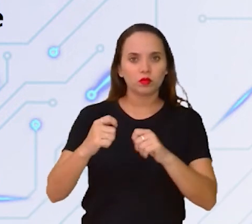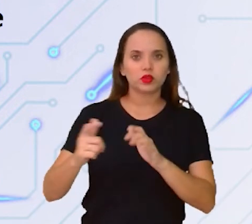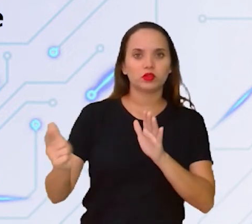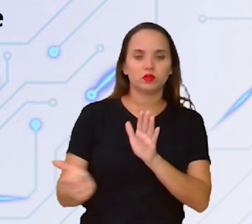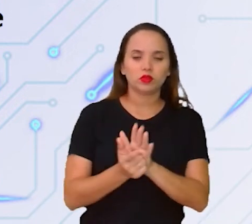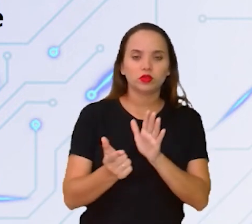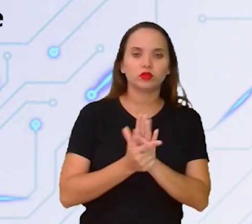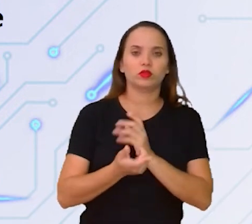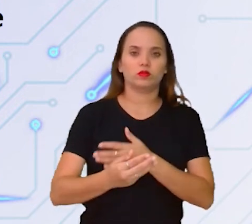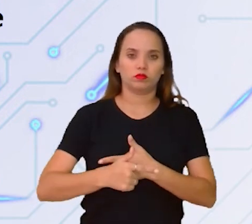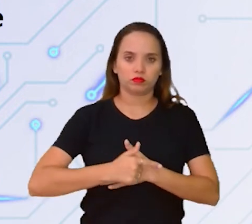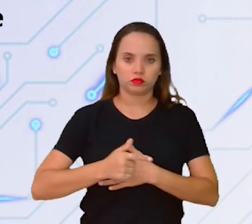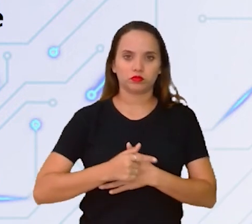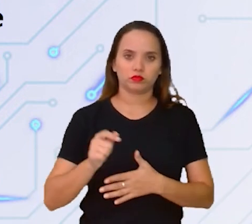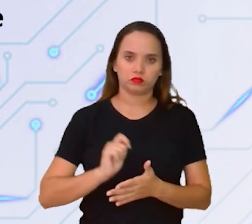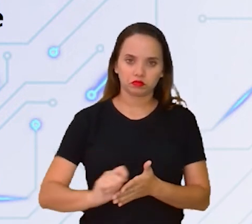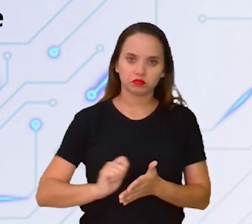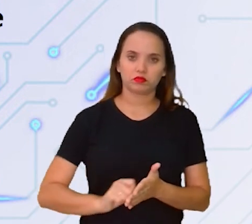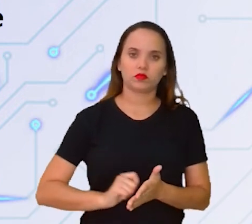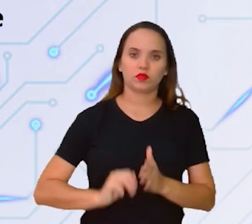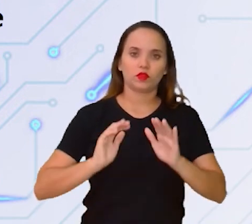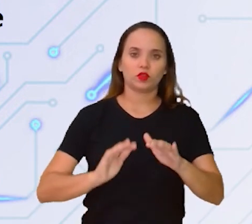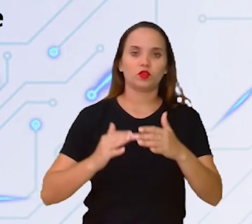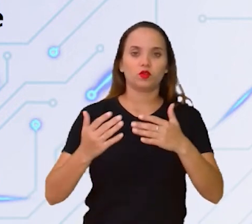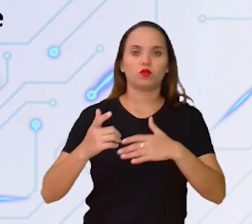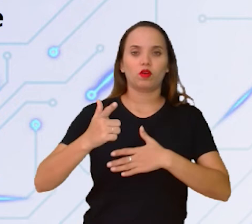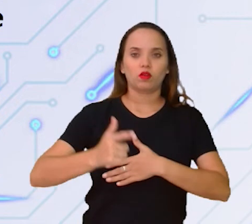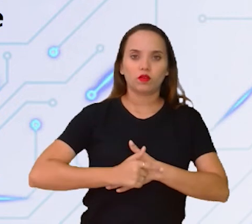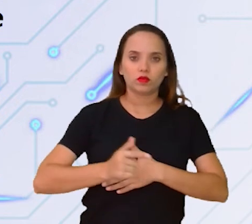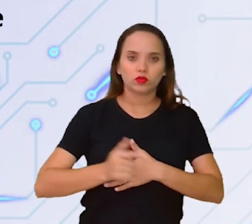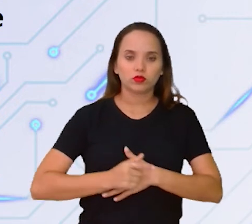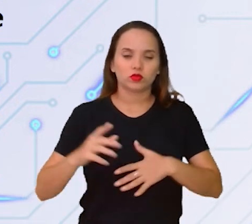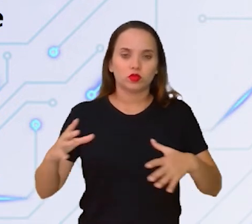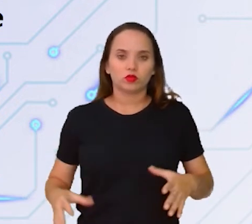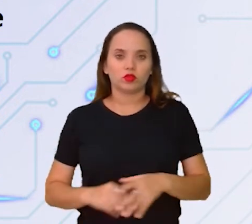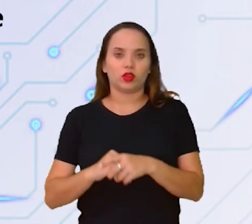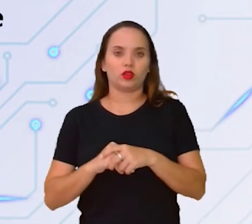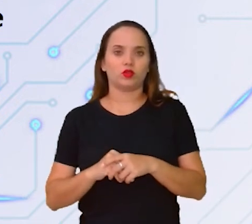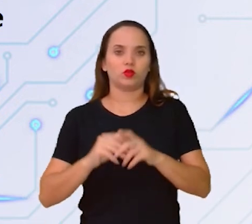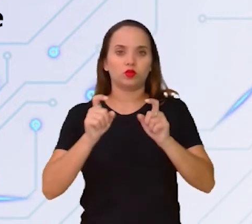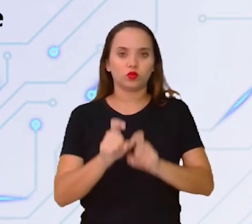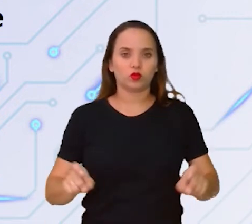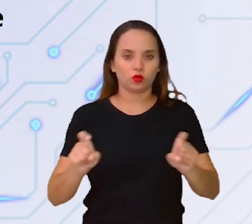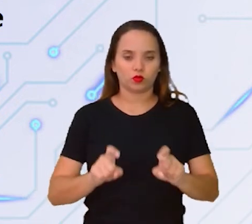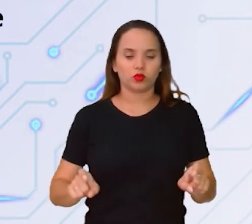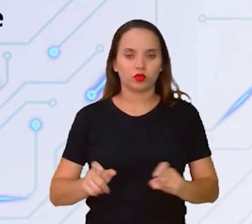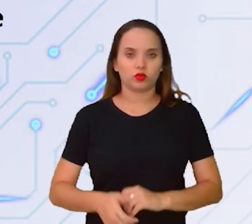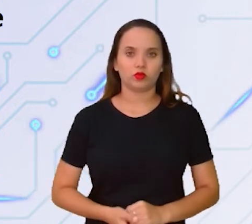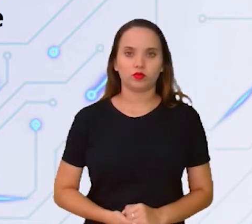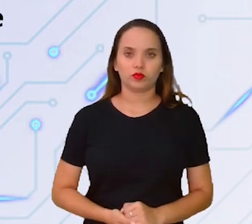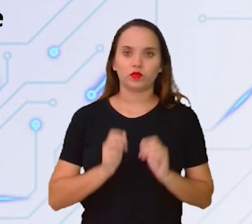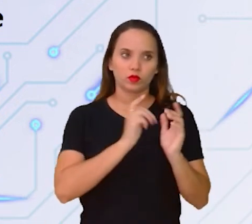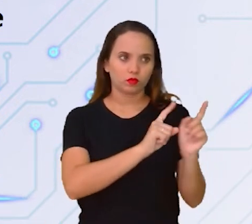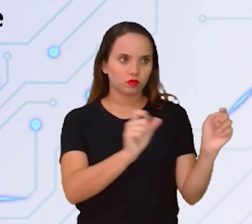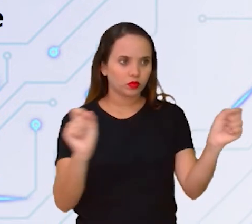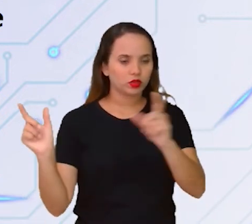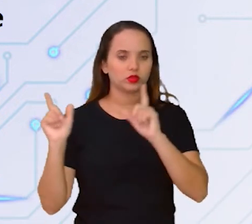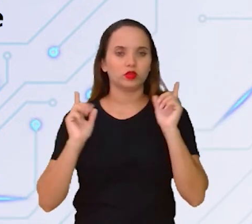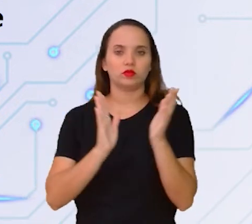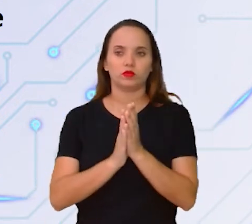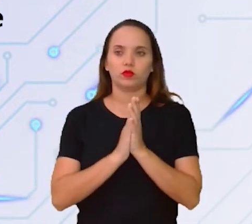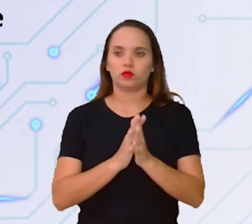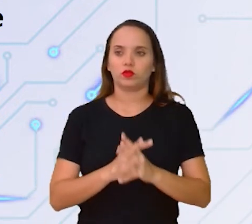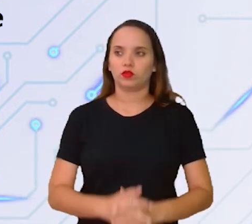qual é a função que ele tem dentro de um computador, dentro do funcionamento geral. Passa aí, Carla, para a gente ver.